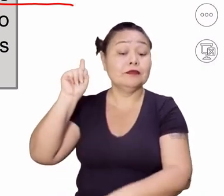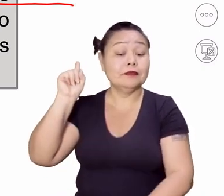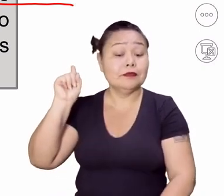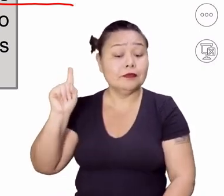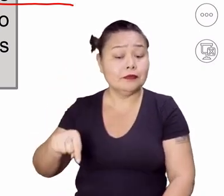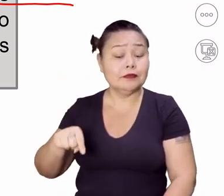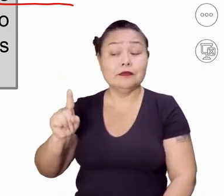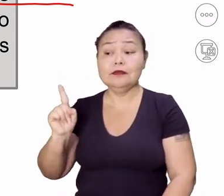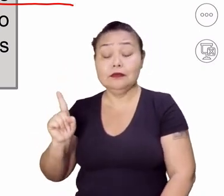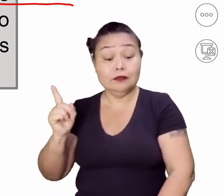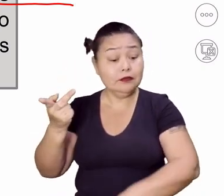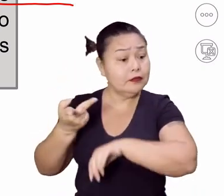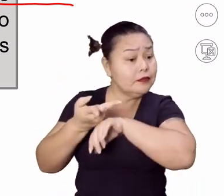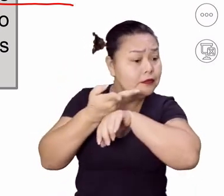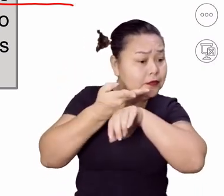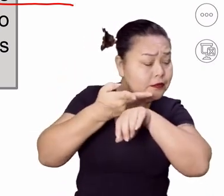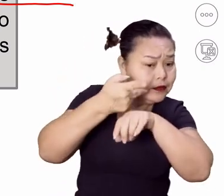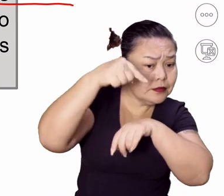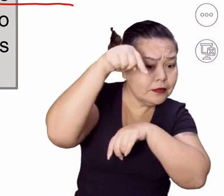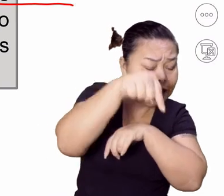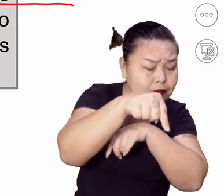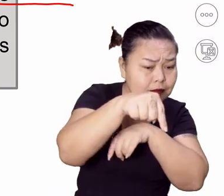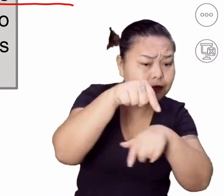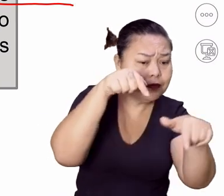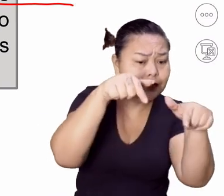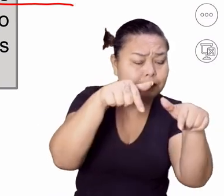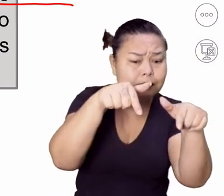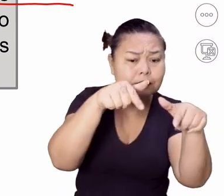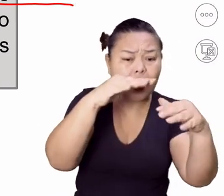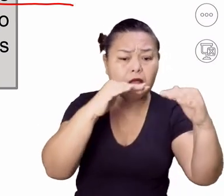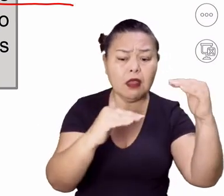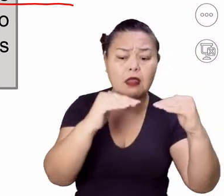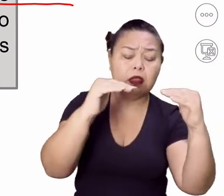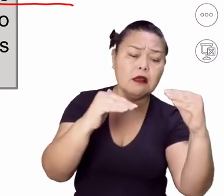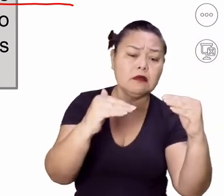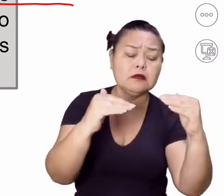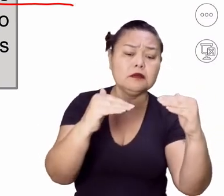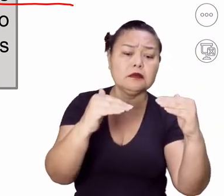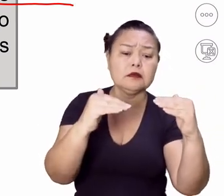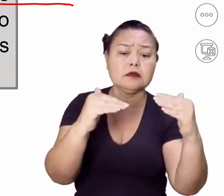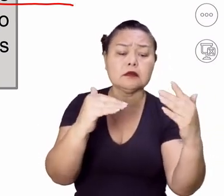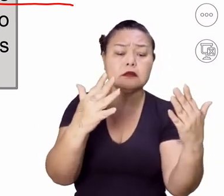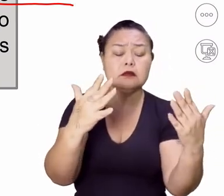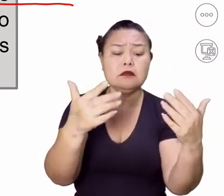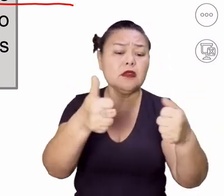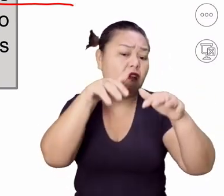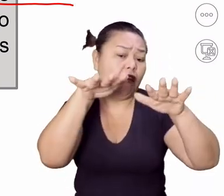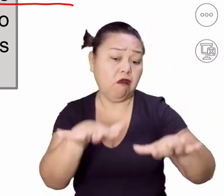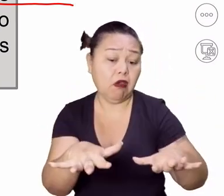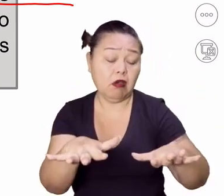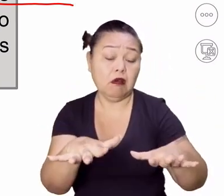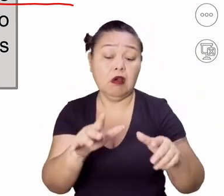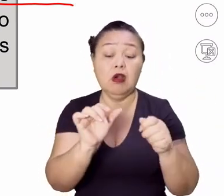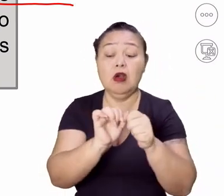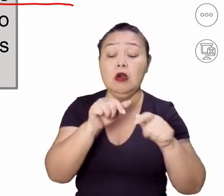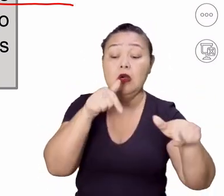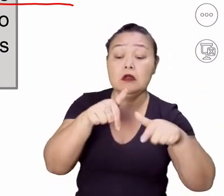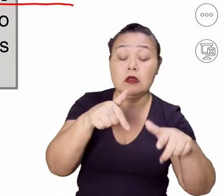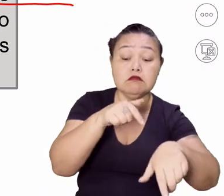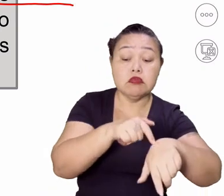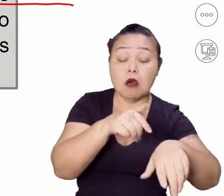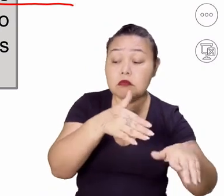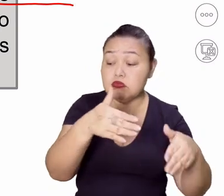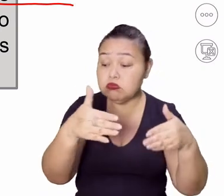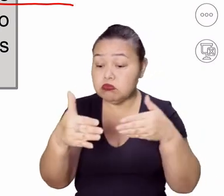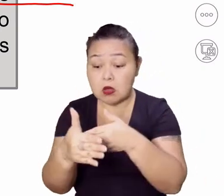de trabalho. E quando acha, geralmente, há uma instabilidade muito grande, né? Trabalhos temporários que